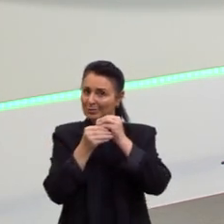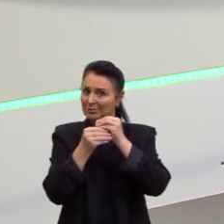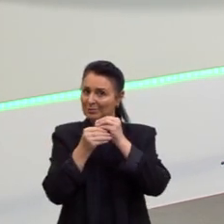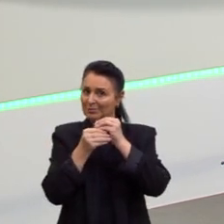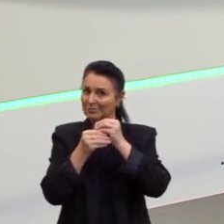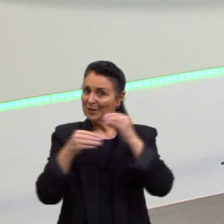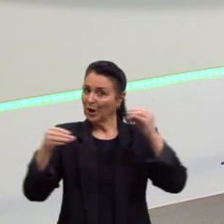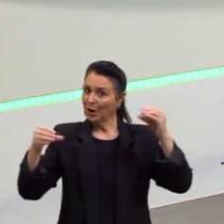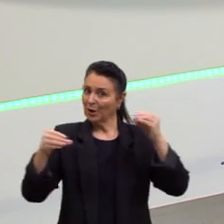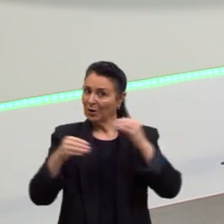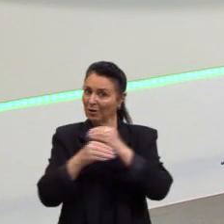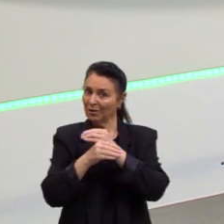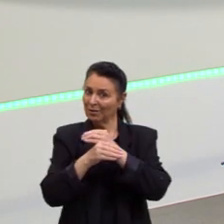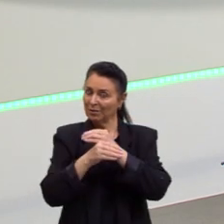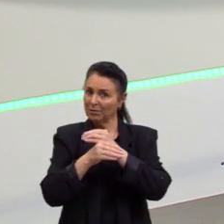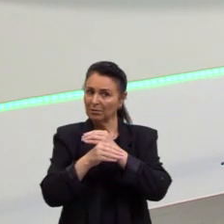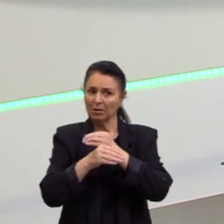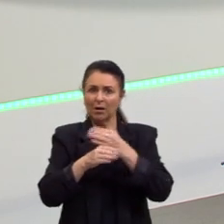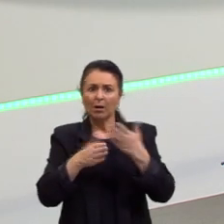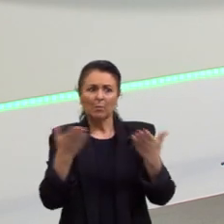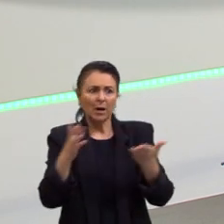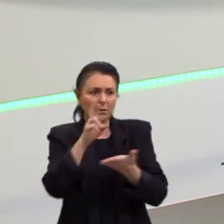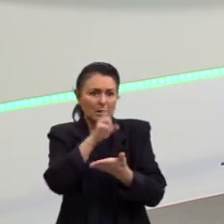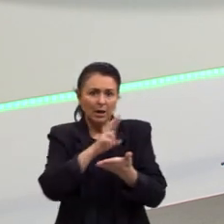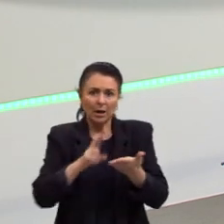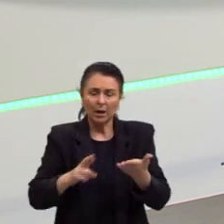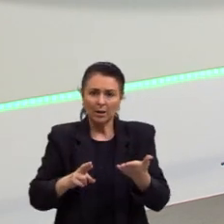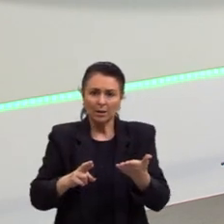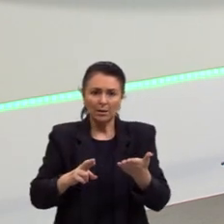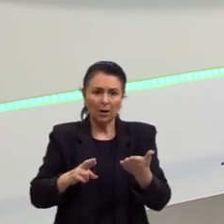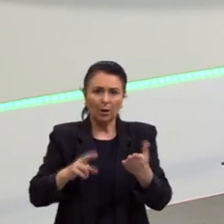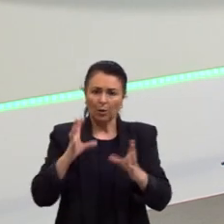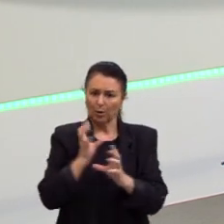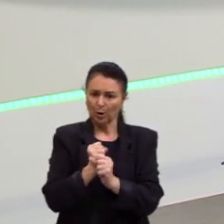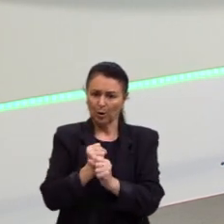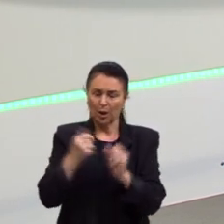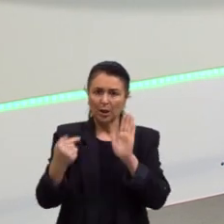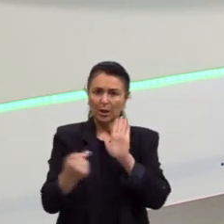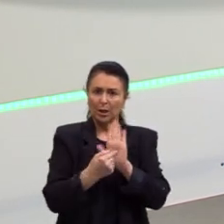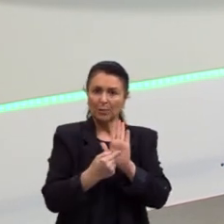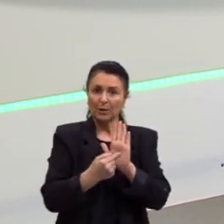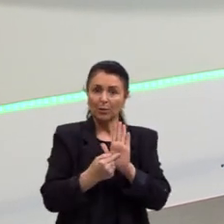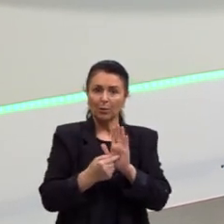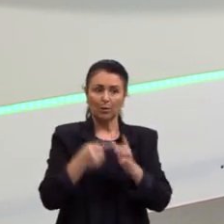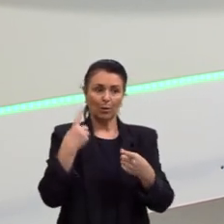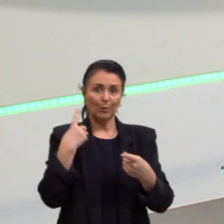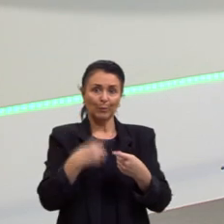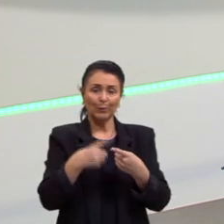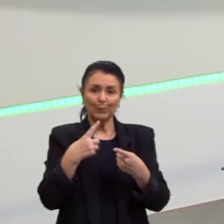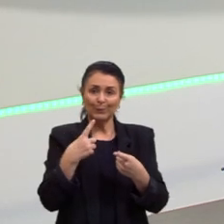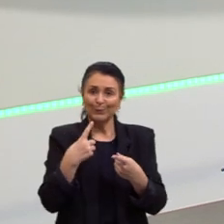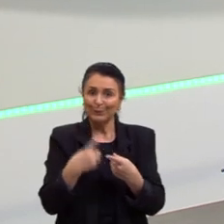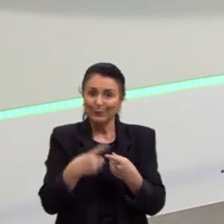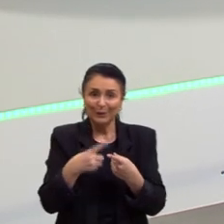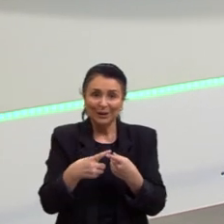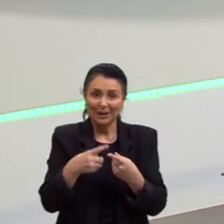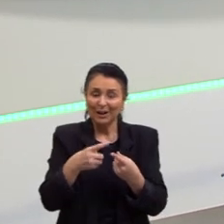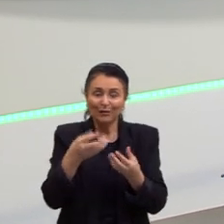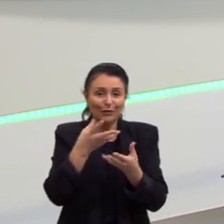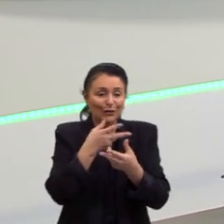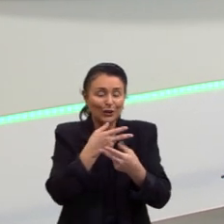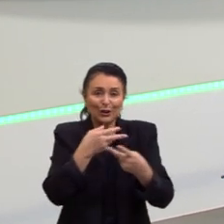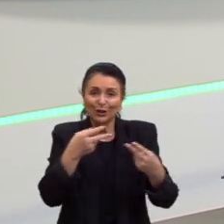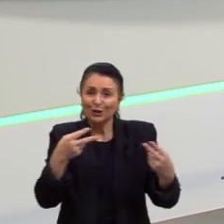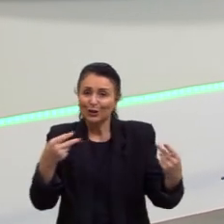só a sigla. Ah, mas professora, essa redação é uma redação nota mil. Sim, porque esse foi um detalhezinho numa redação que é toda bem construída.